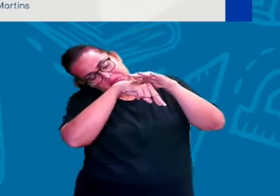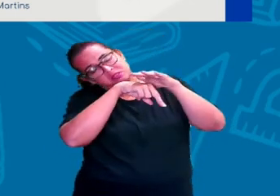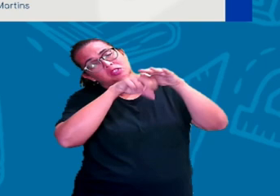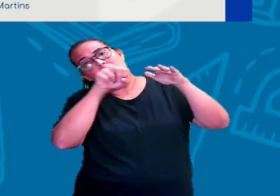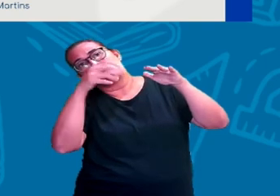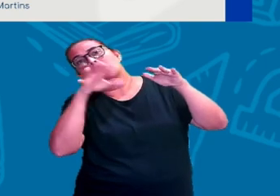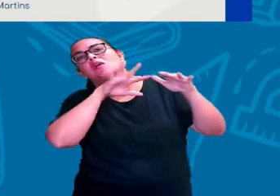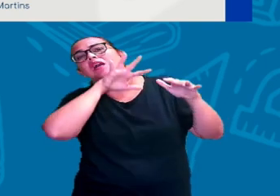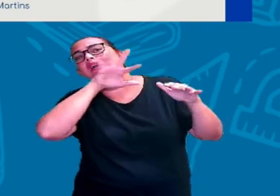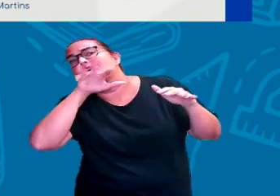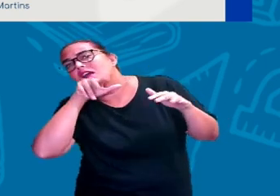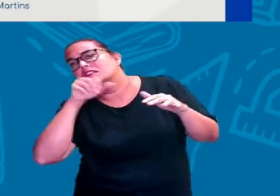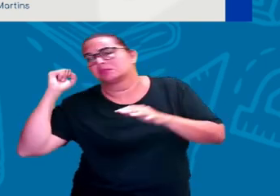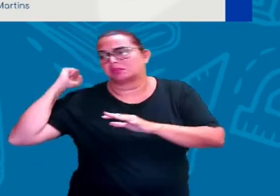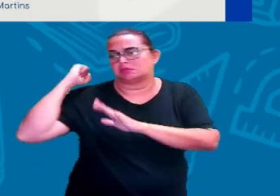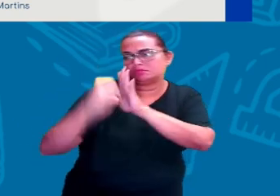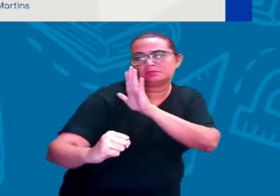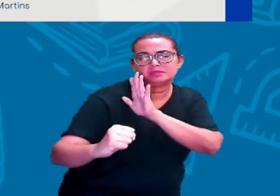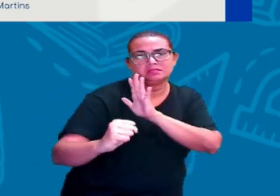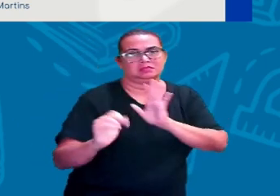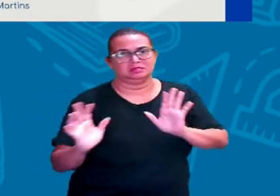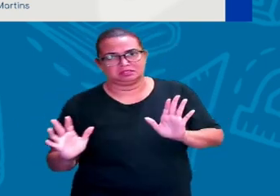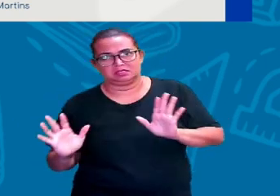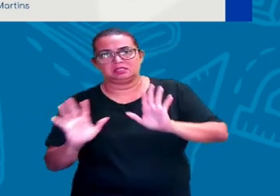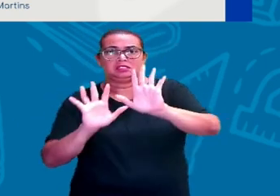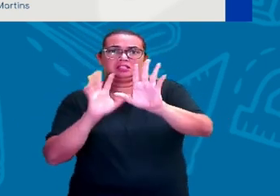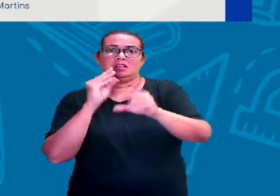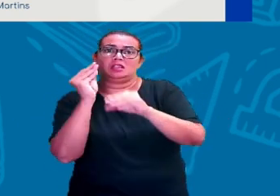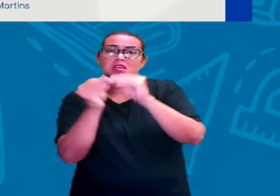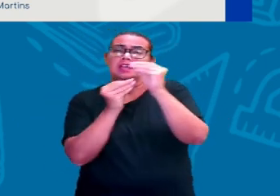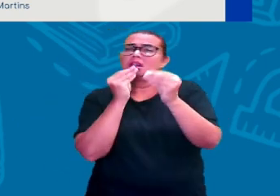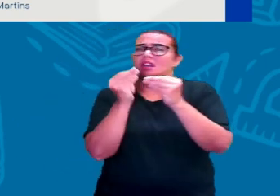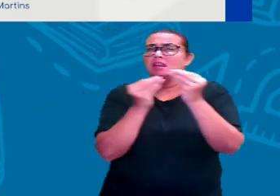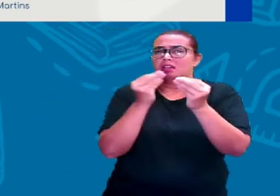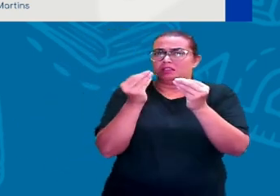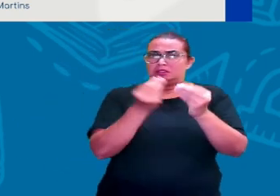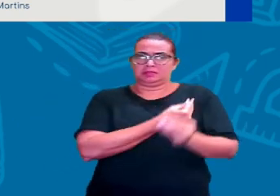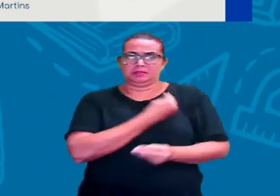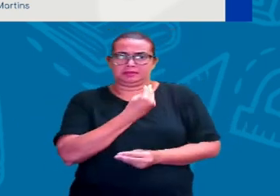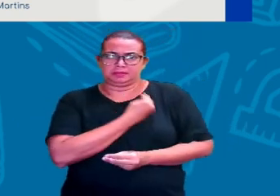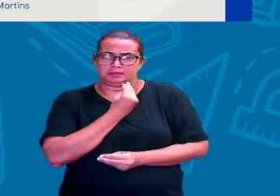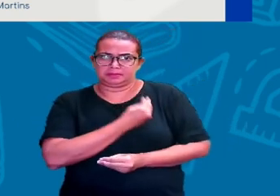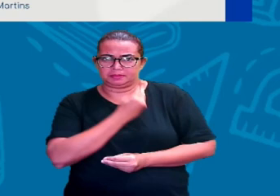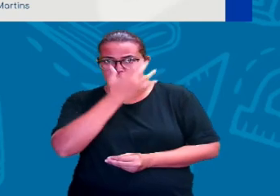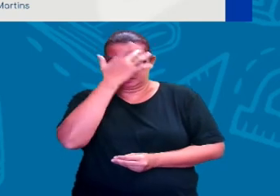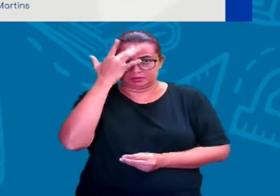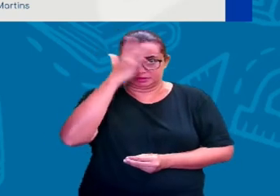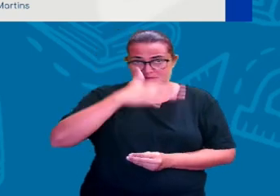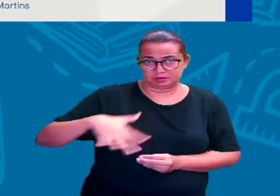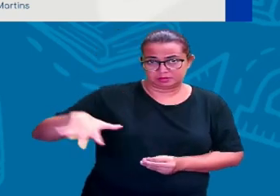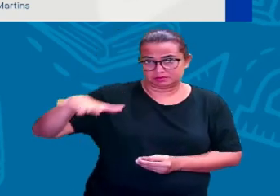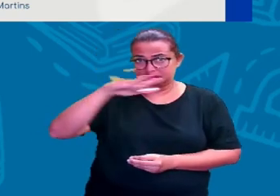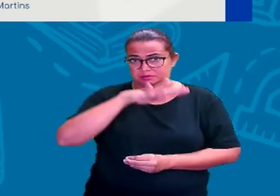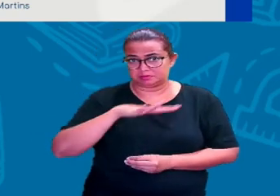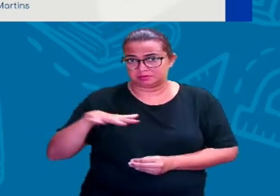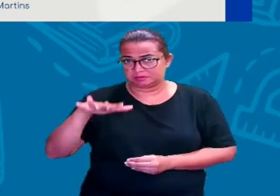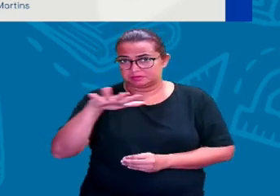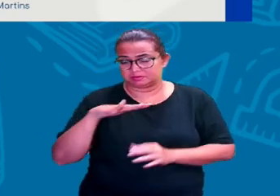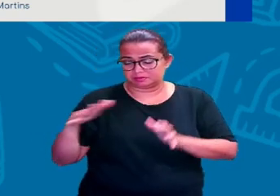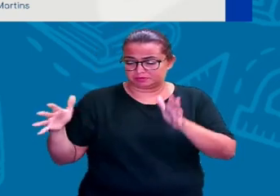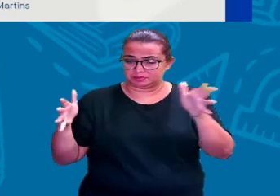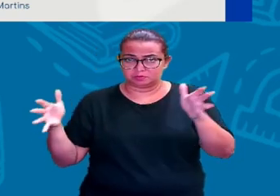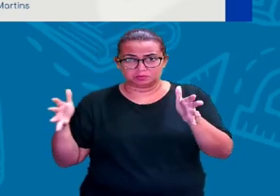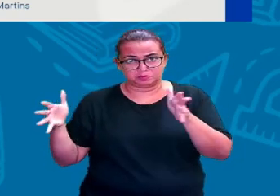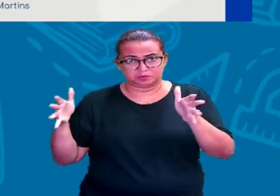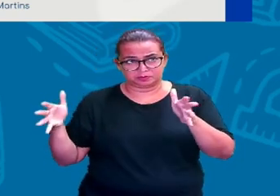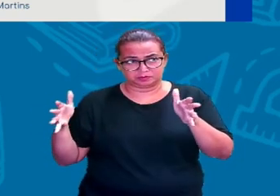E aí, o destaque, como era que as pessoas viviam nesse período? Então, é um período que a gente